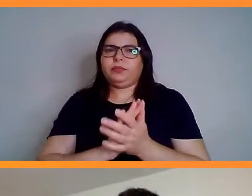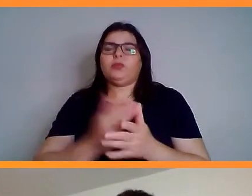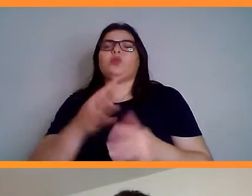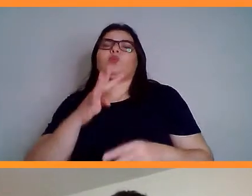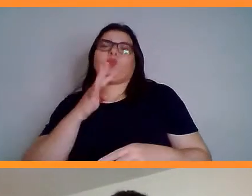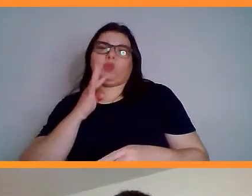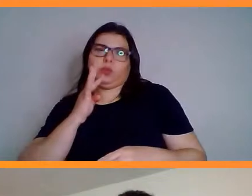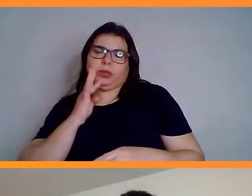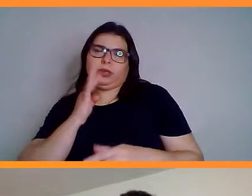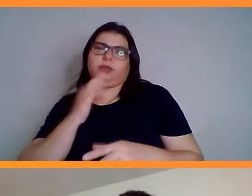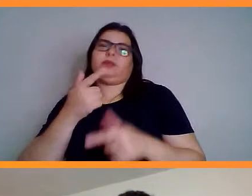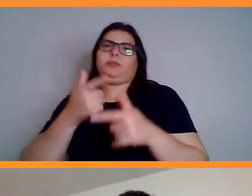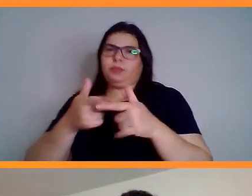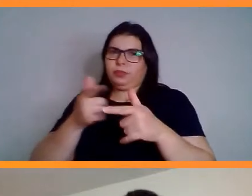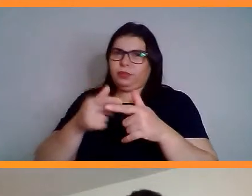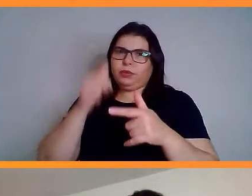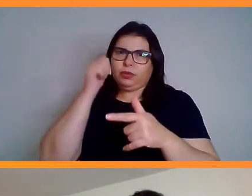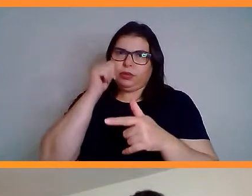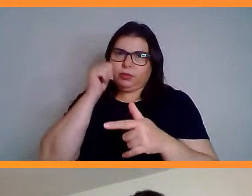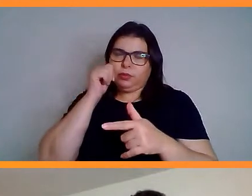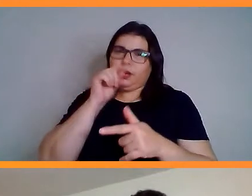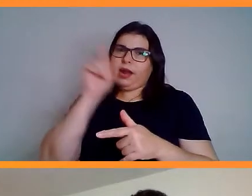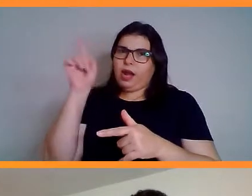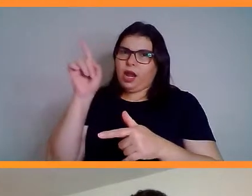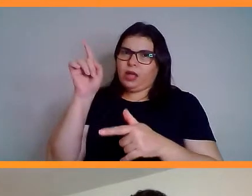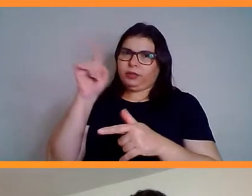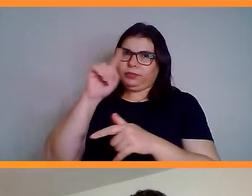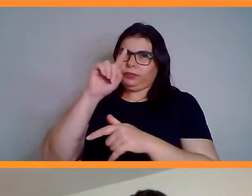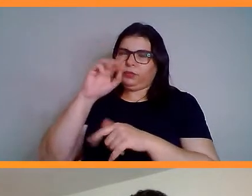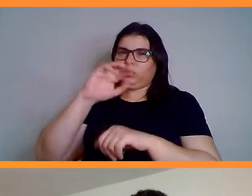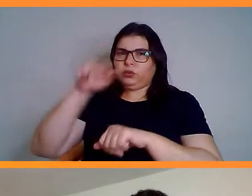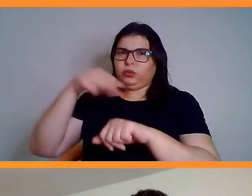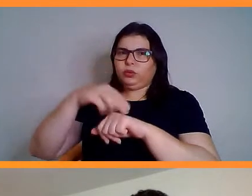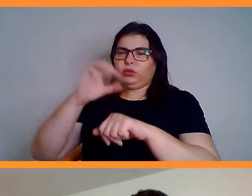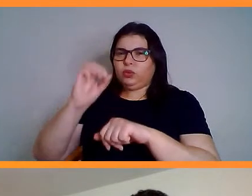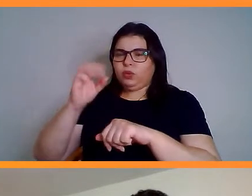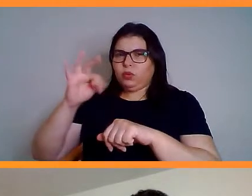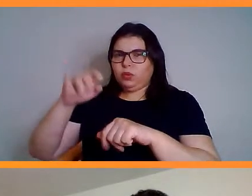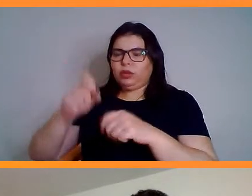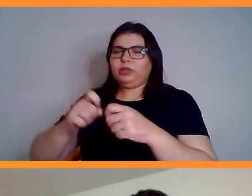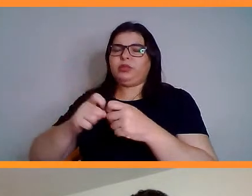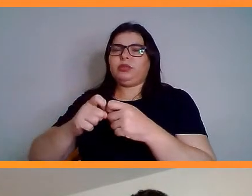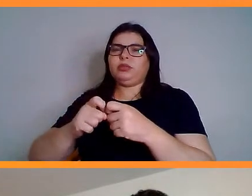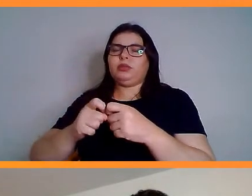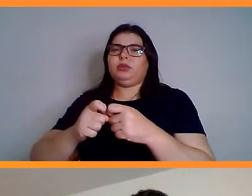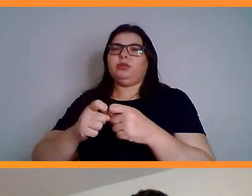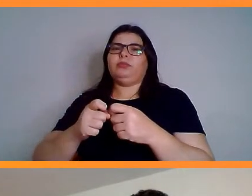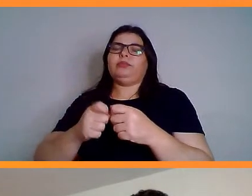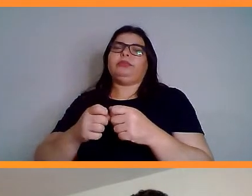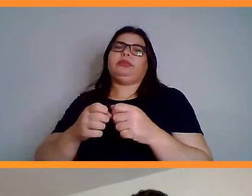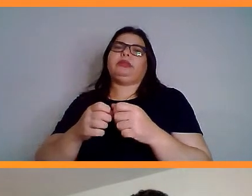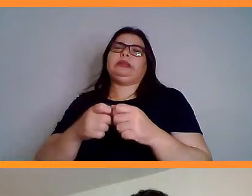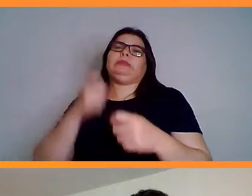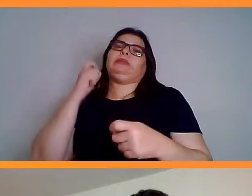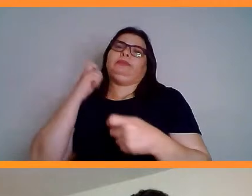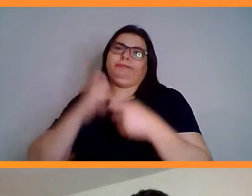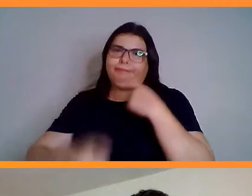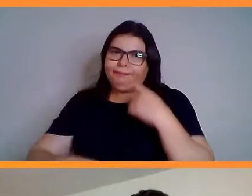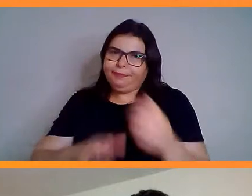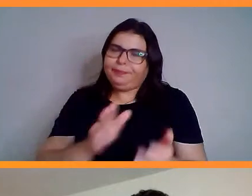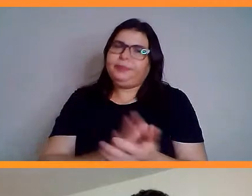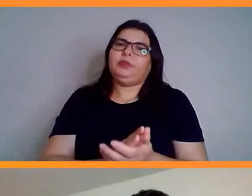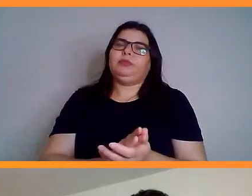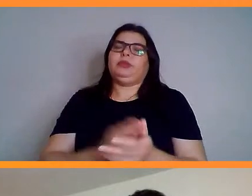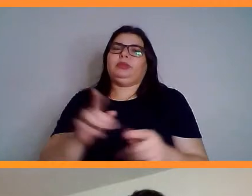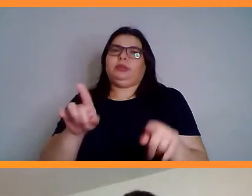Congo, tá? Na realidade, elas são estufradas, mas também elas perdem clitóris até, o pessoal faz ablação